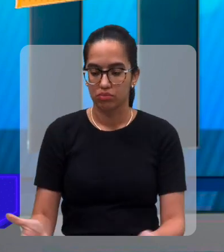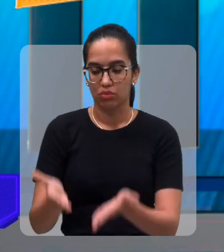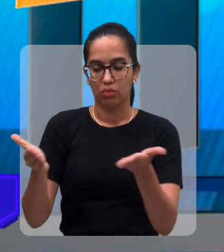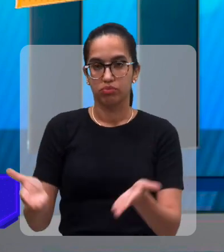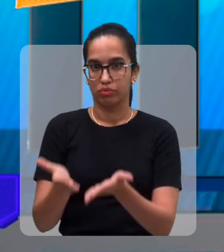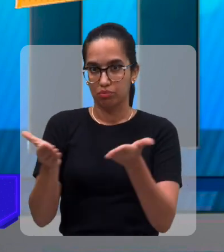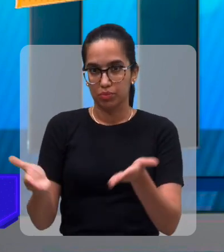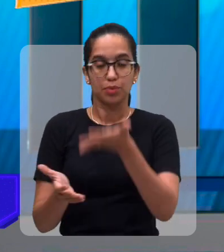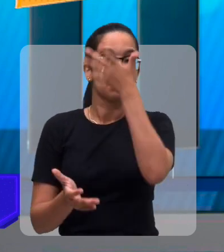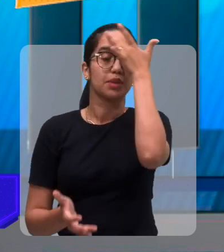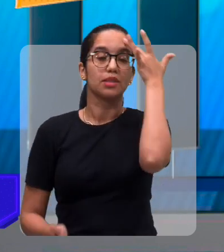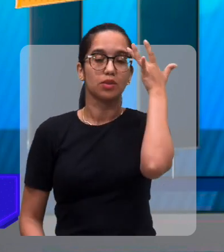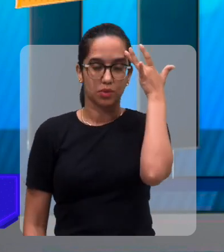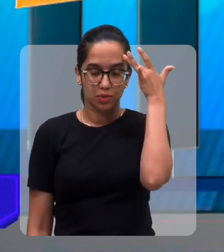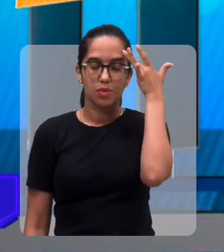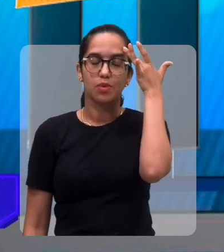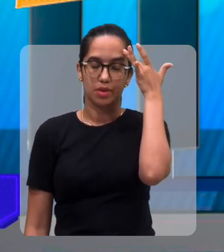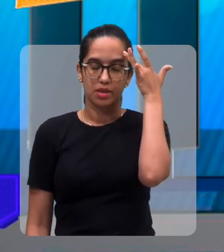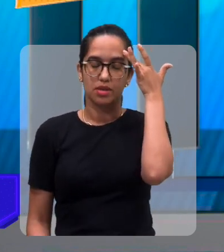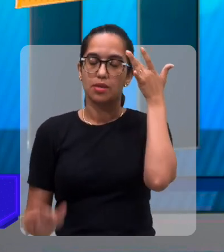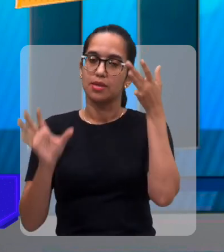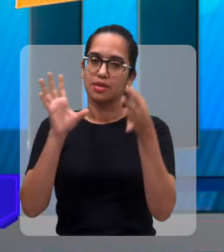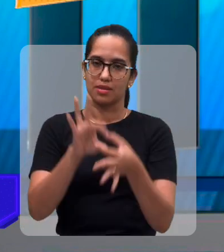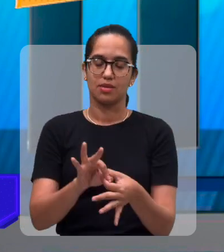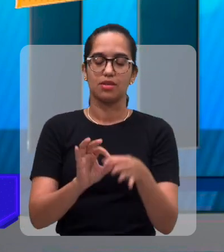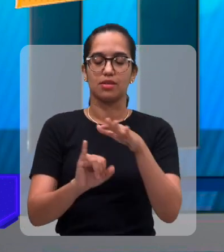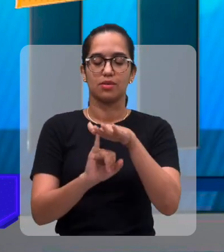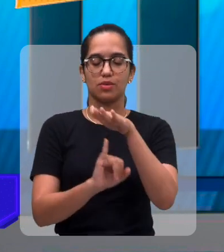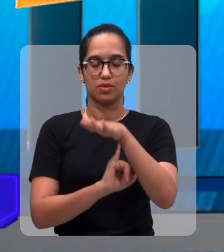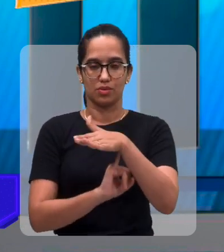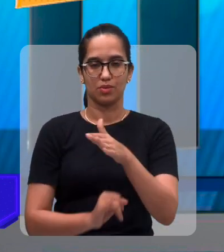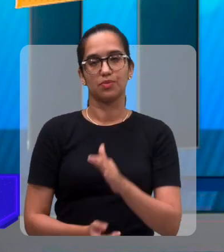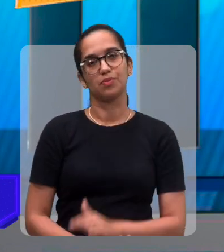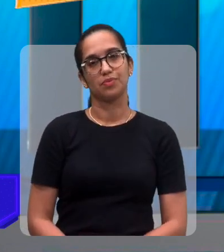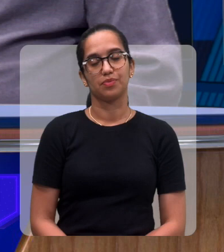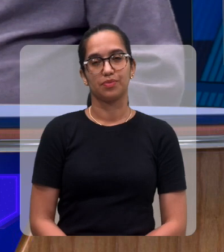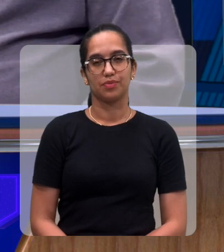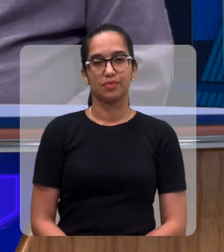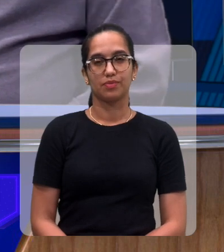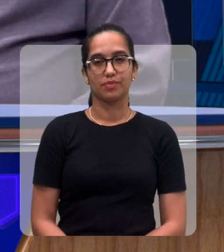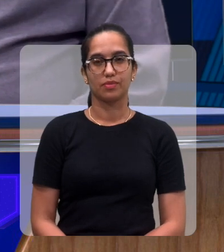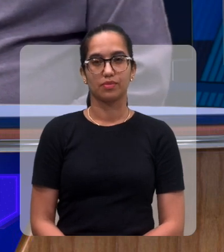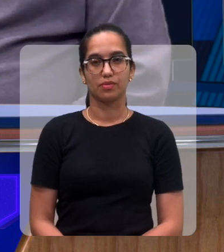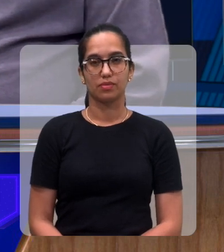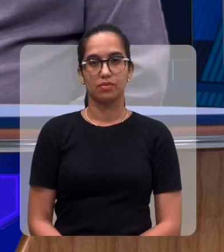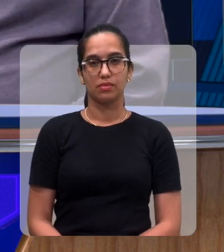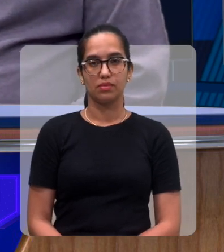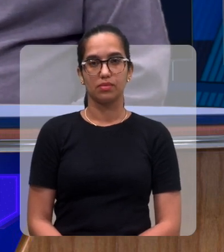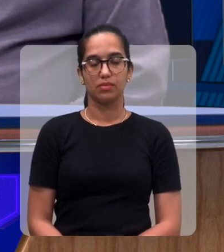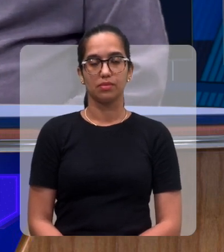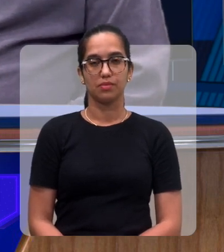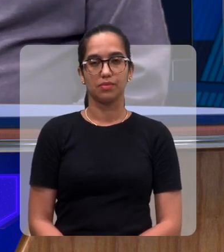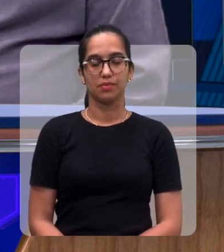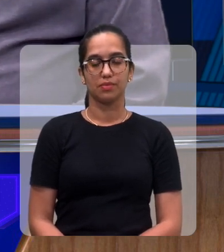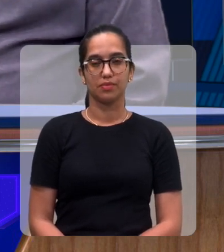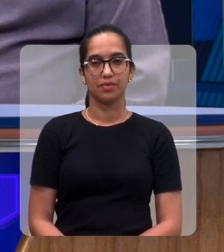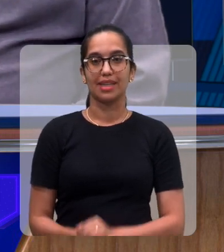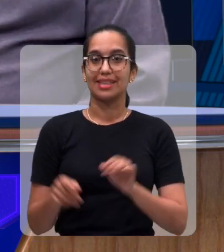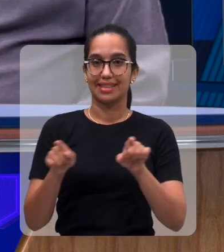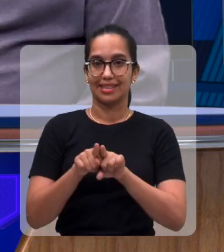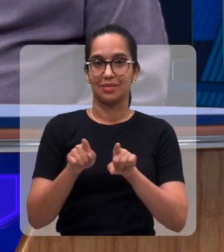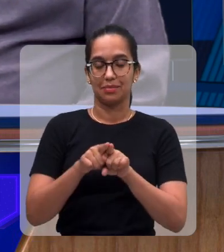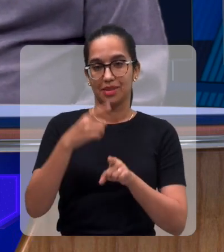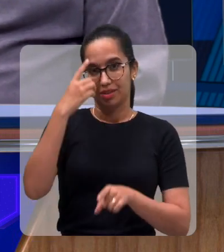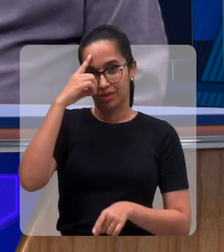através dessa instituição. Pois é, e também, no dia